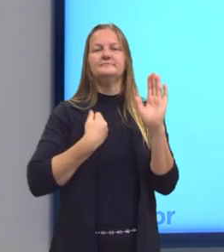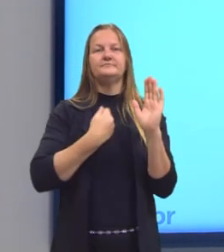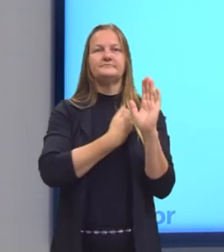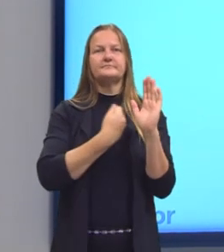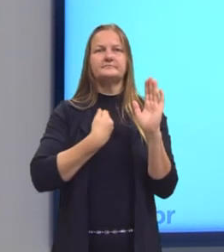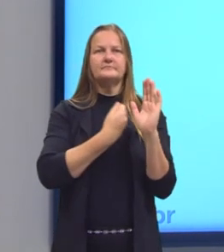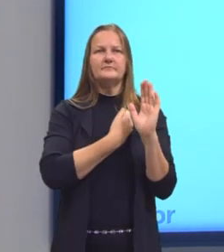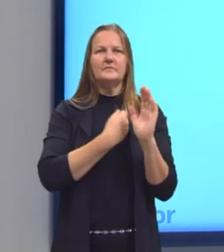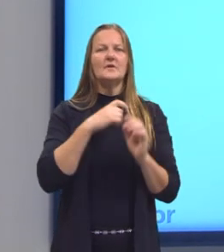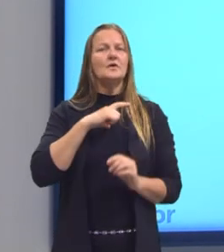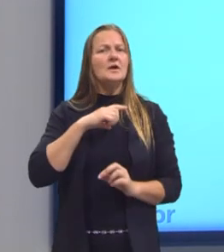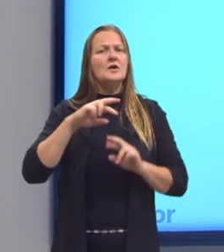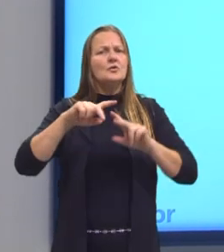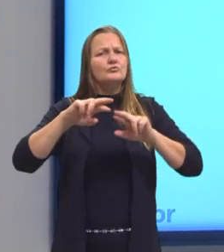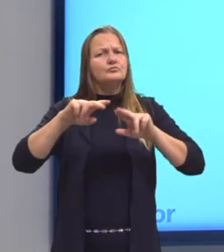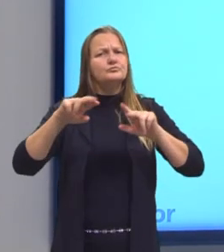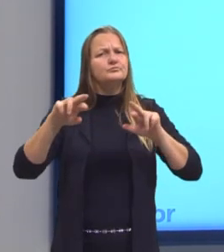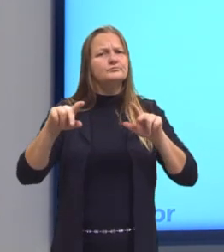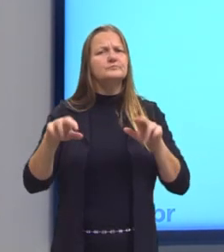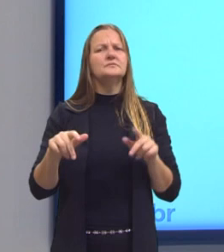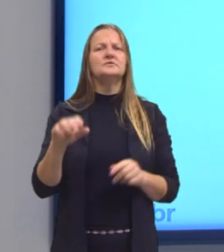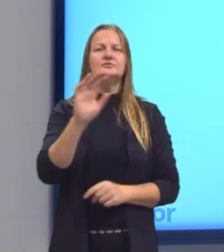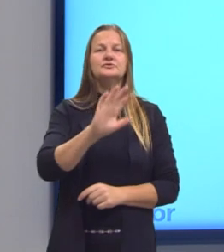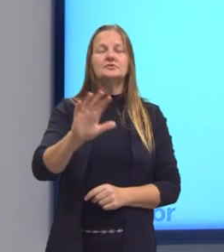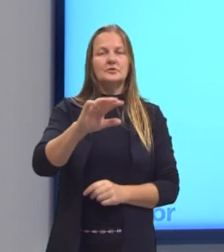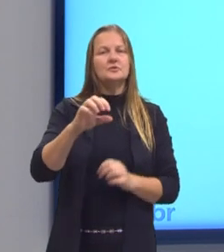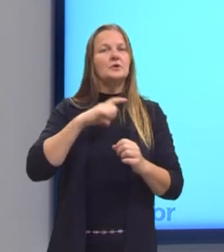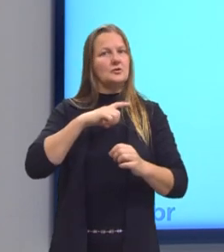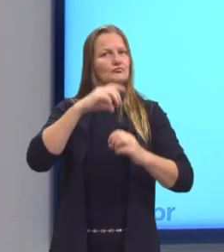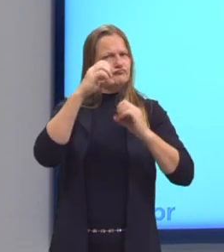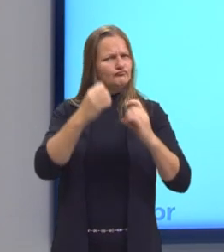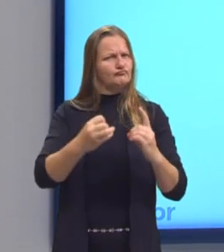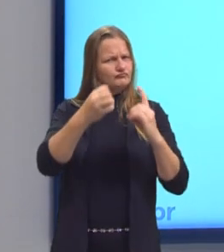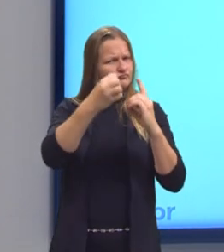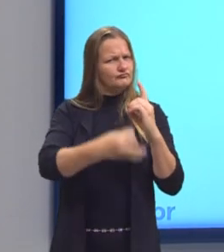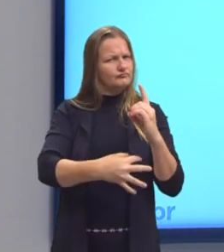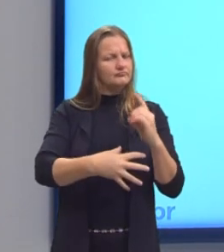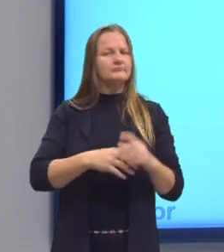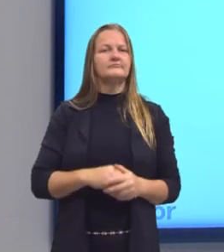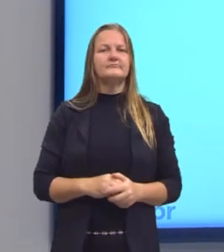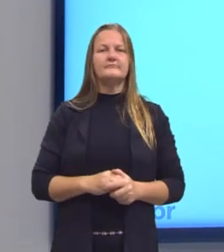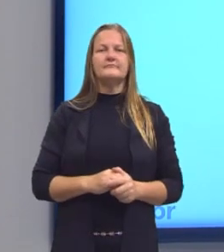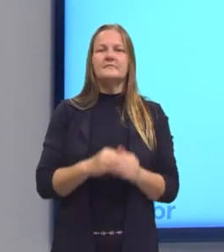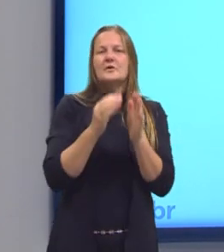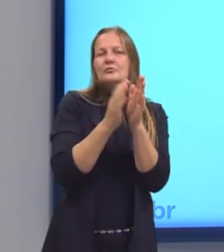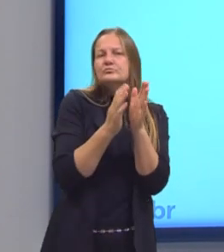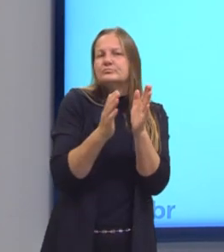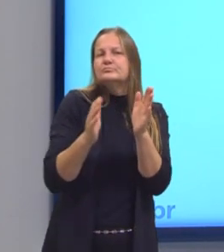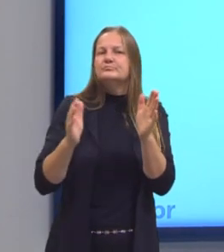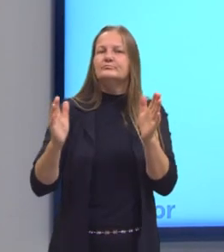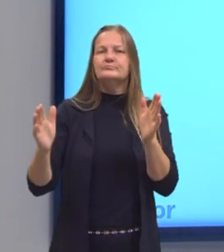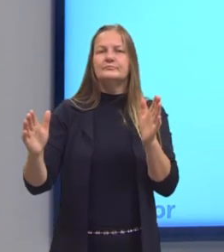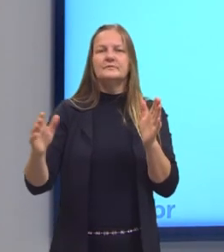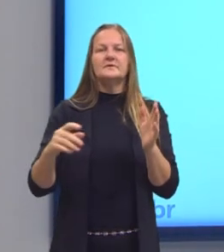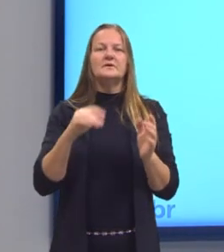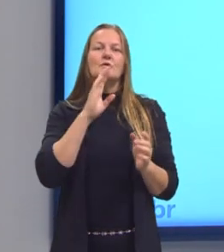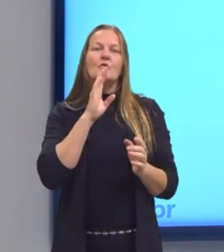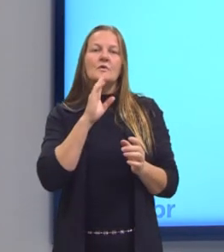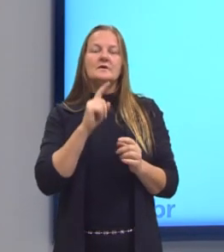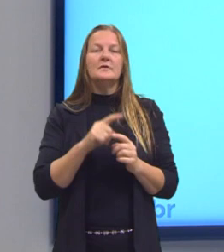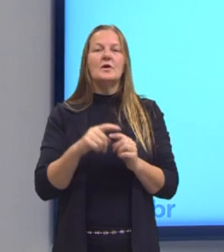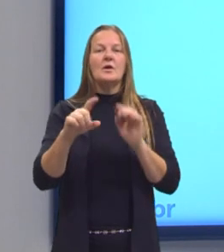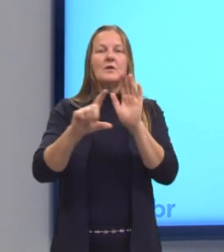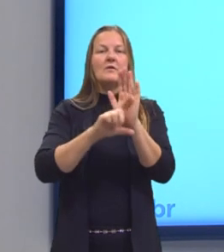que possui, então, uma ordem, que é geralmente bem definida. Uma sequência contém o que conhecemos como lei de